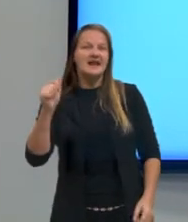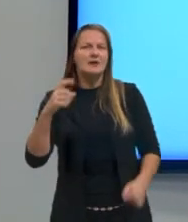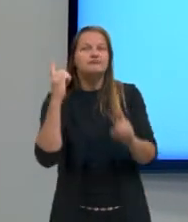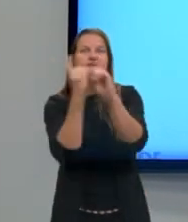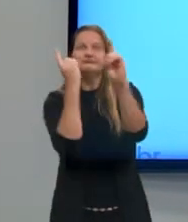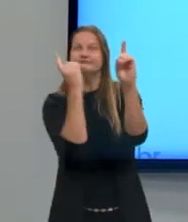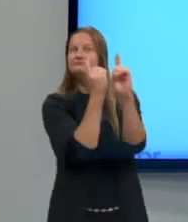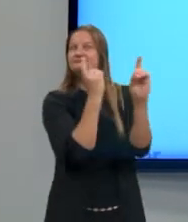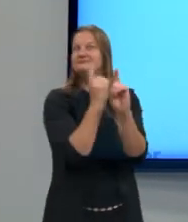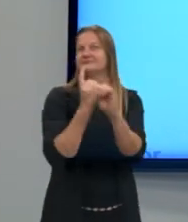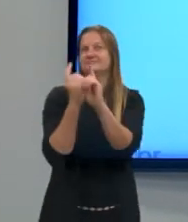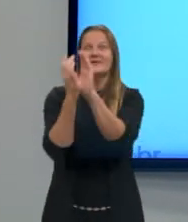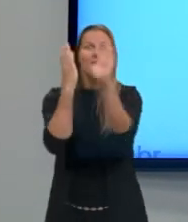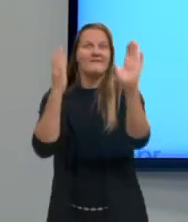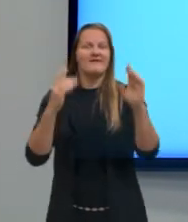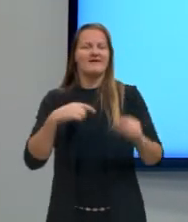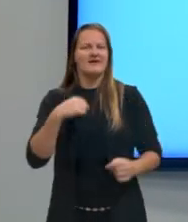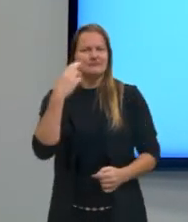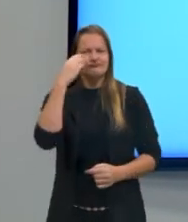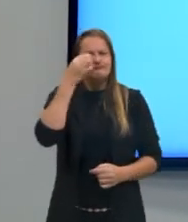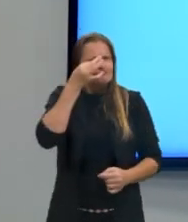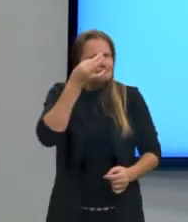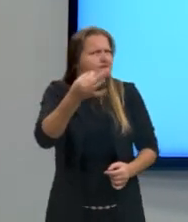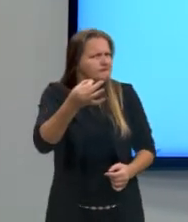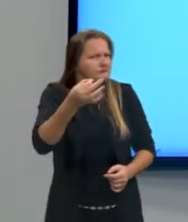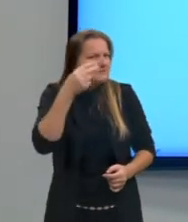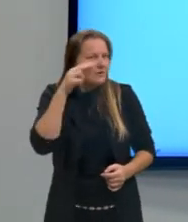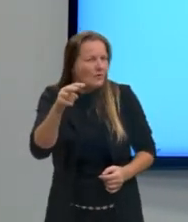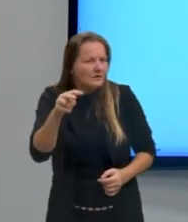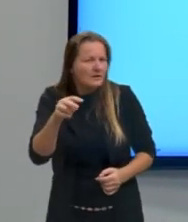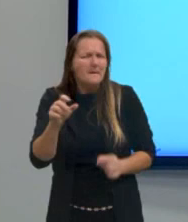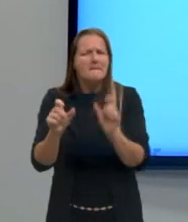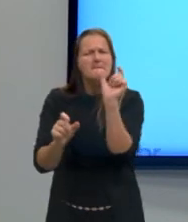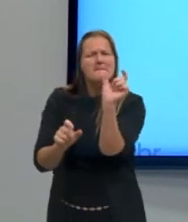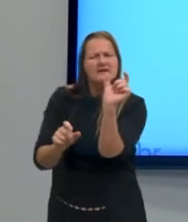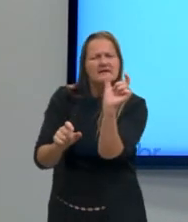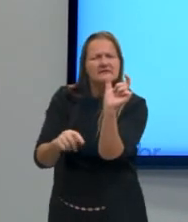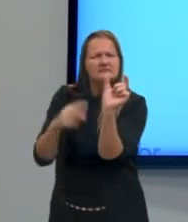chamou minha atenção para os que falam assim.